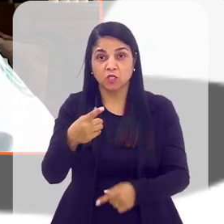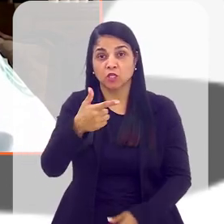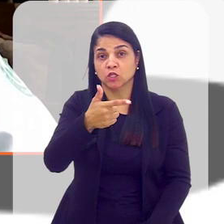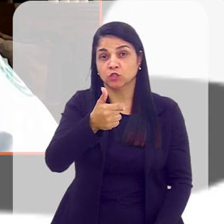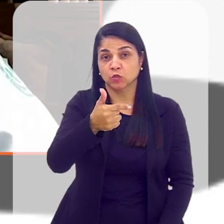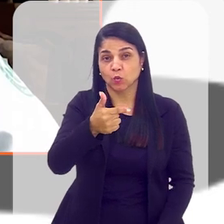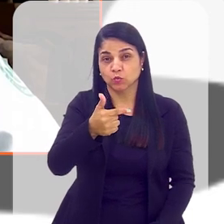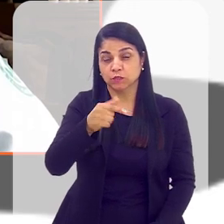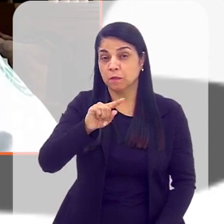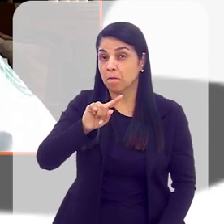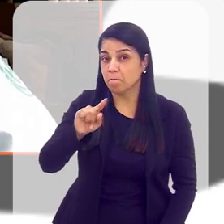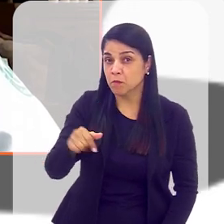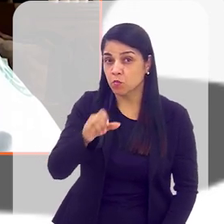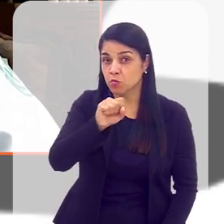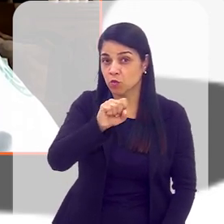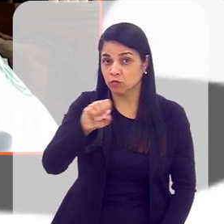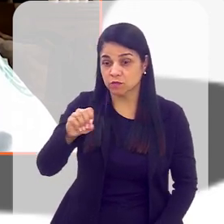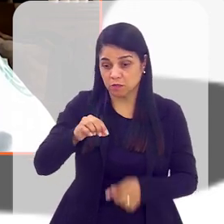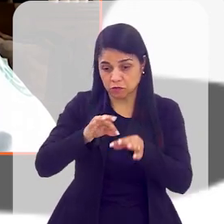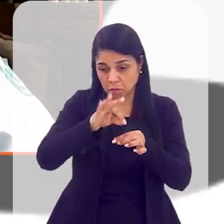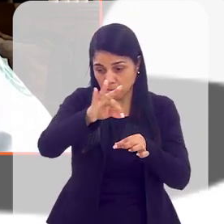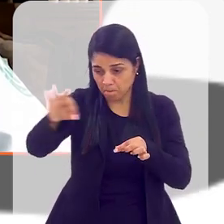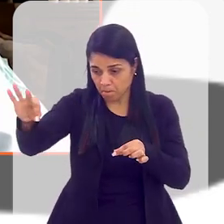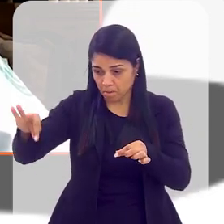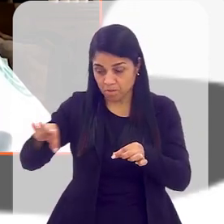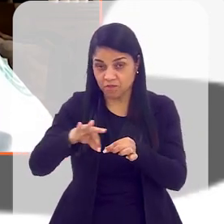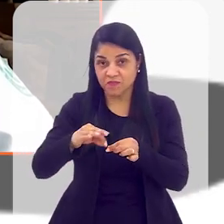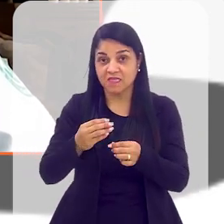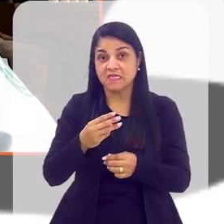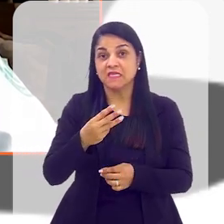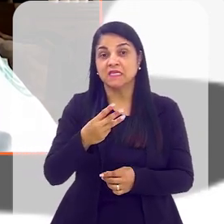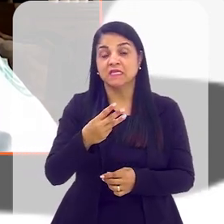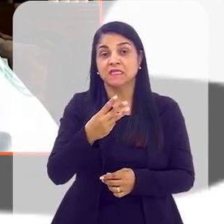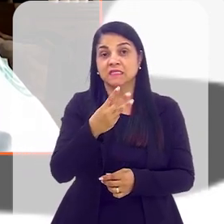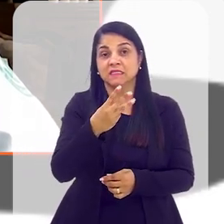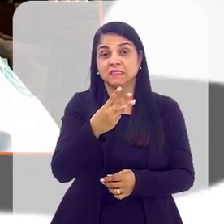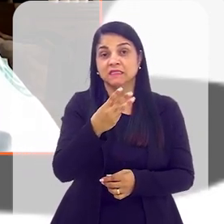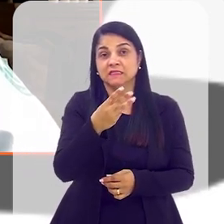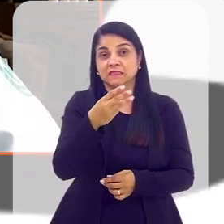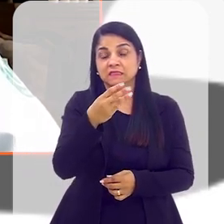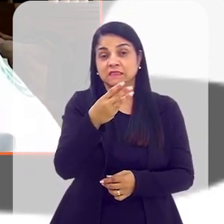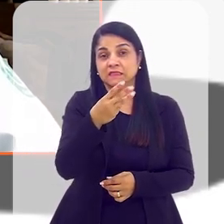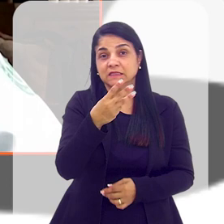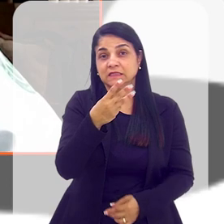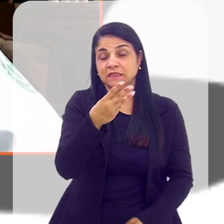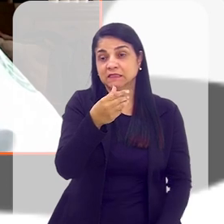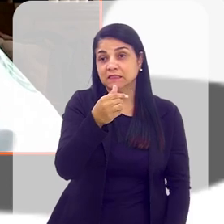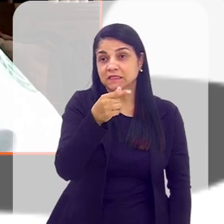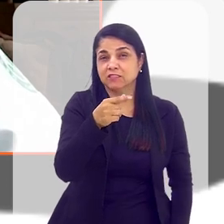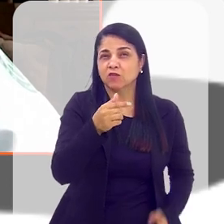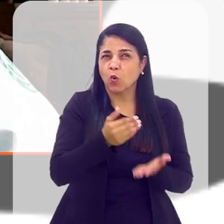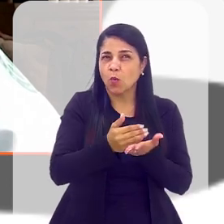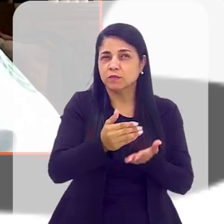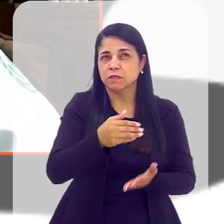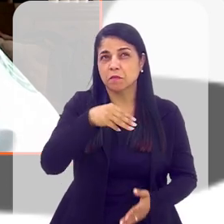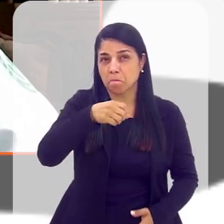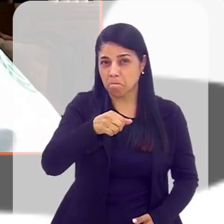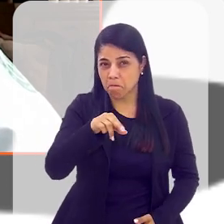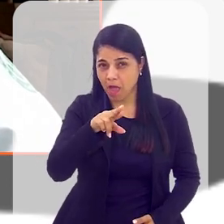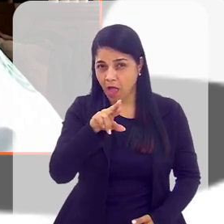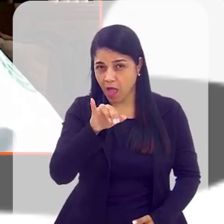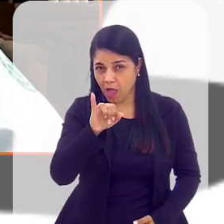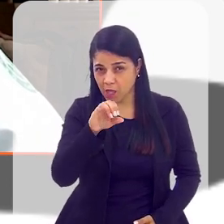12.800 metros quadrados e entregamos em 60 dias a obra. Então, nós começamos final de maio de 2020